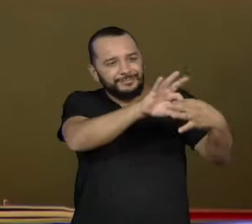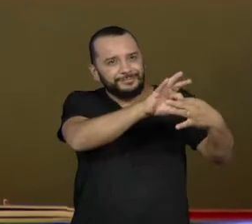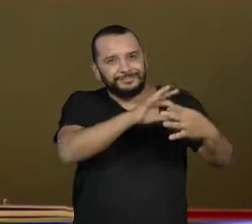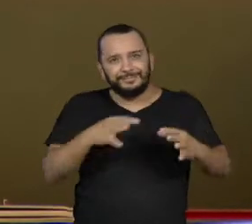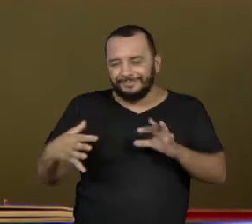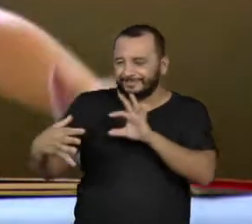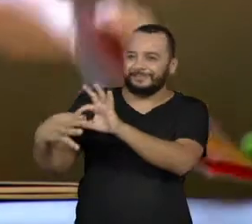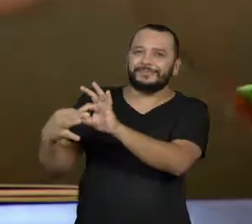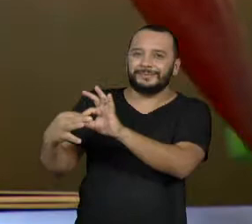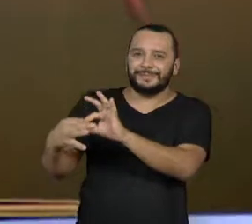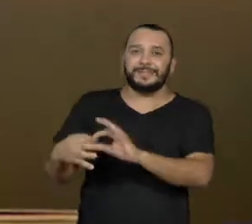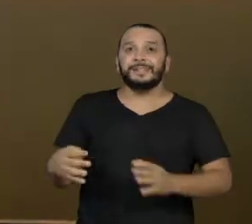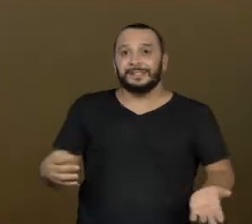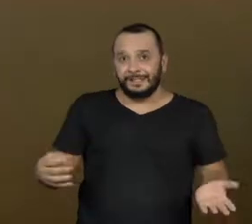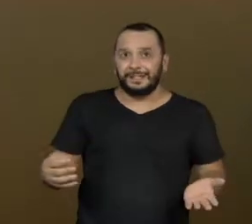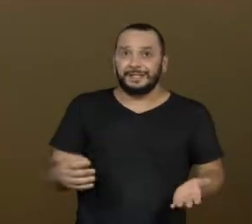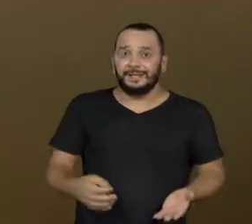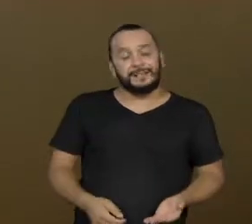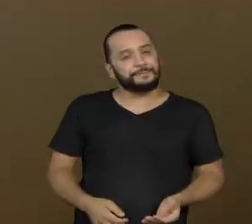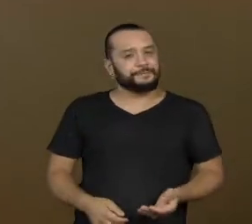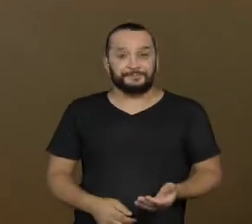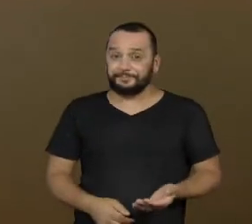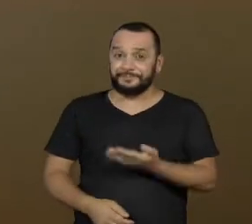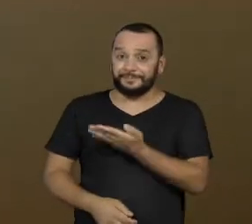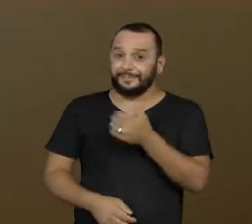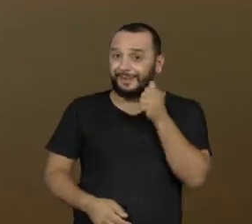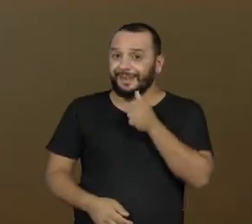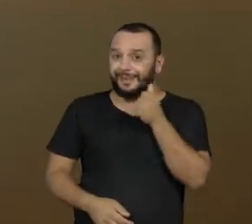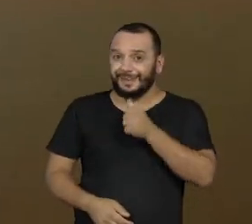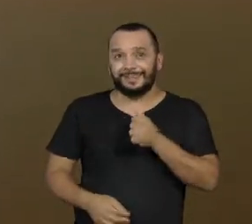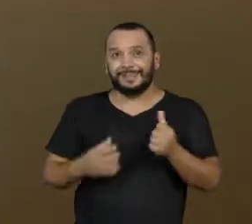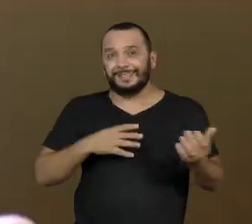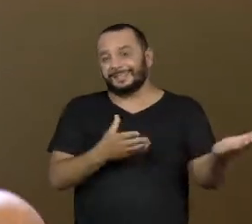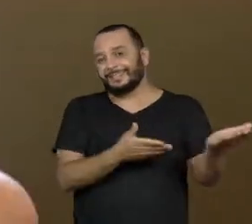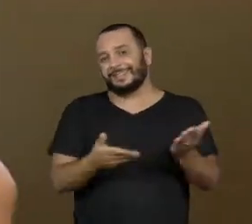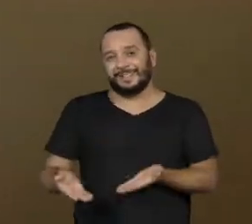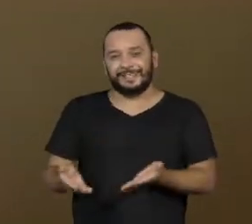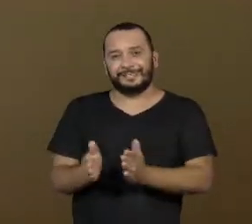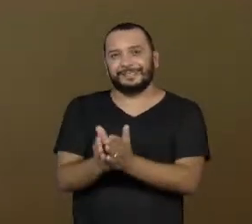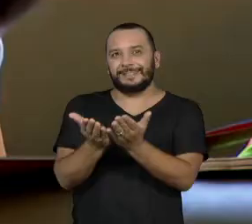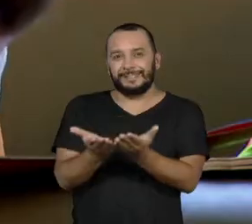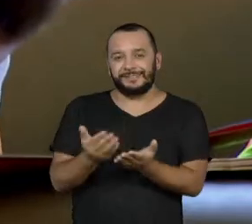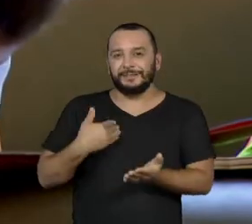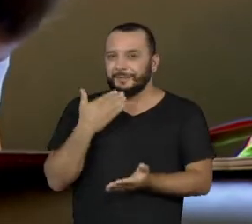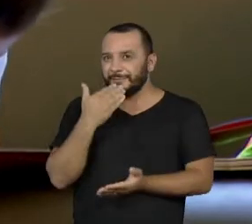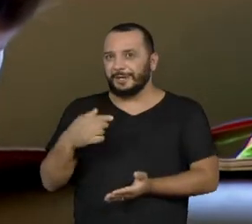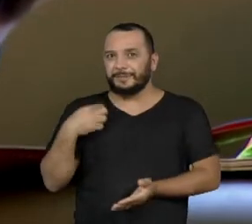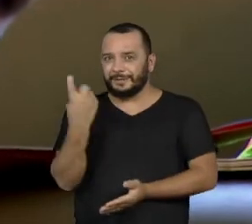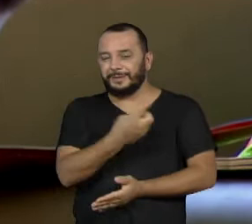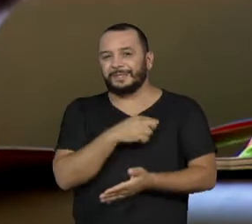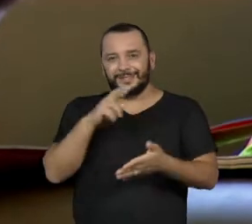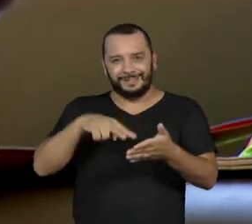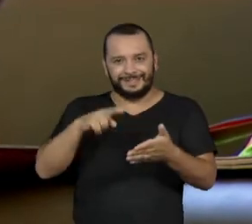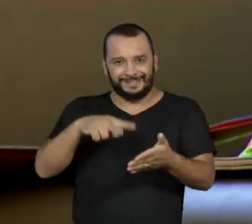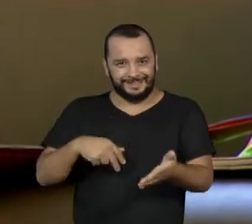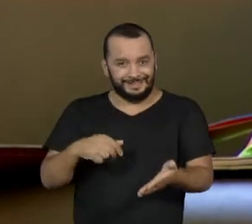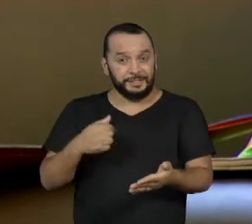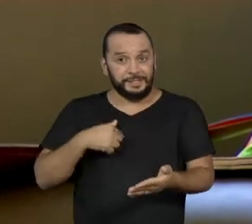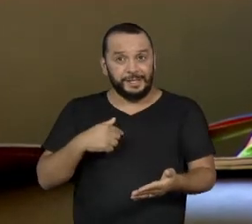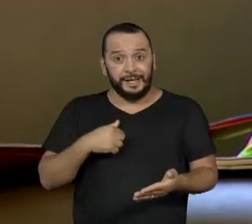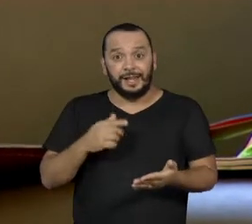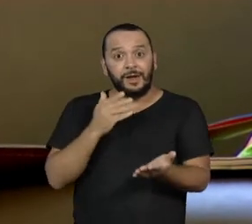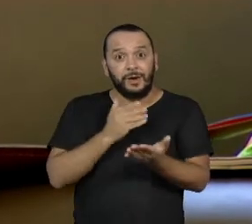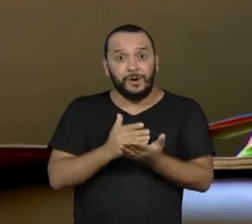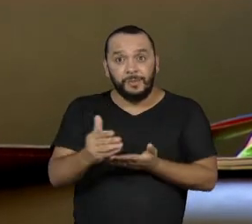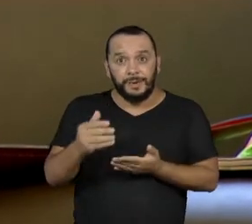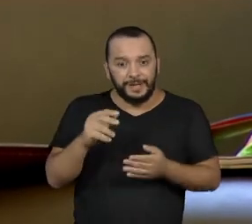Ela geralmente pauta a gente. Ela traz os livros e pede para a gente ler. Depois de um certo momento, ela também